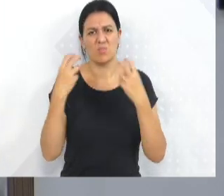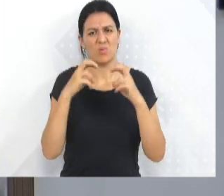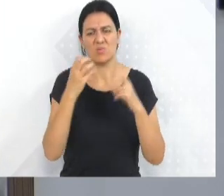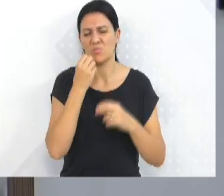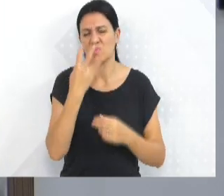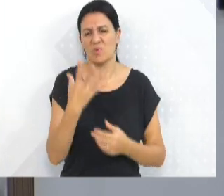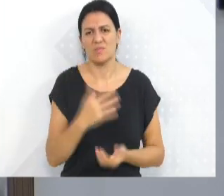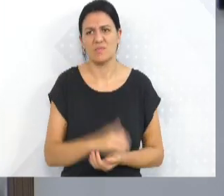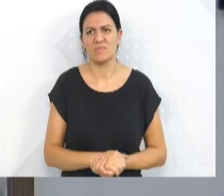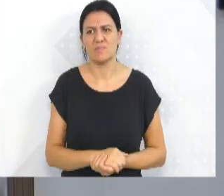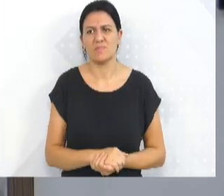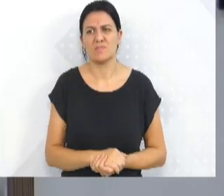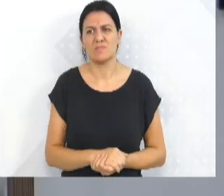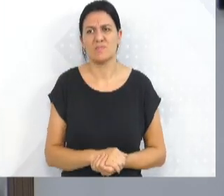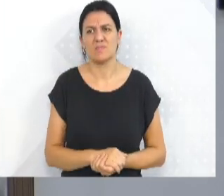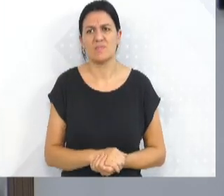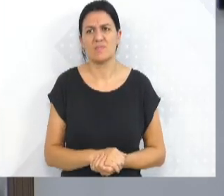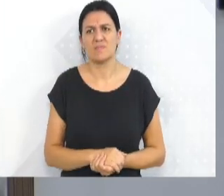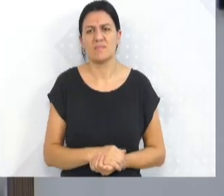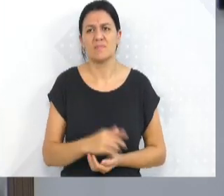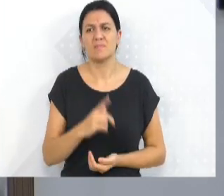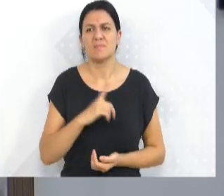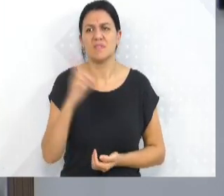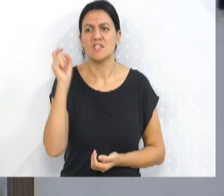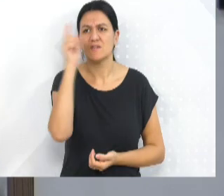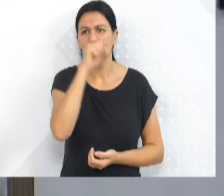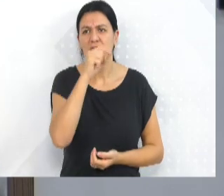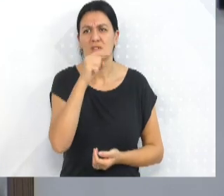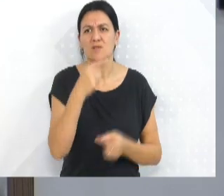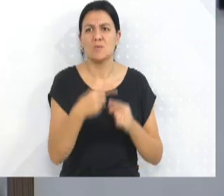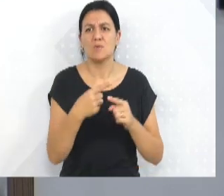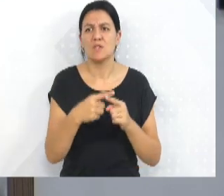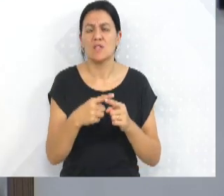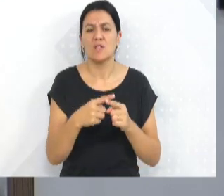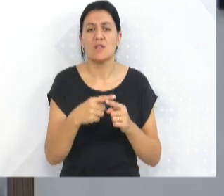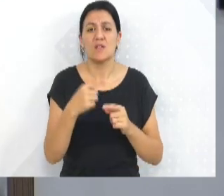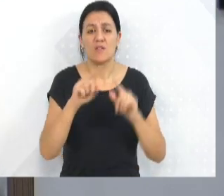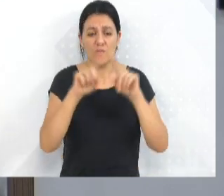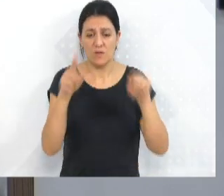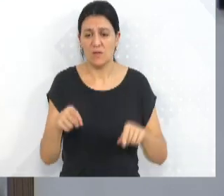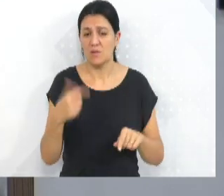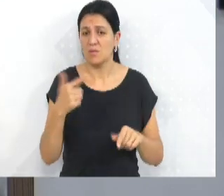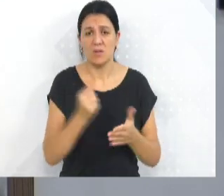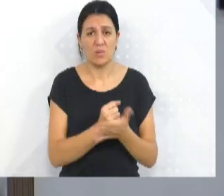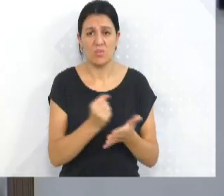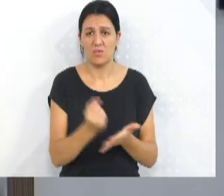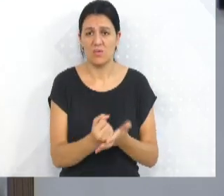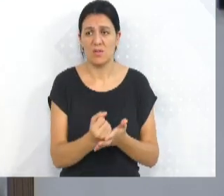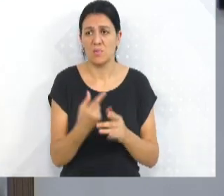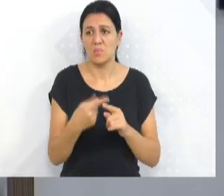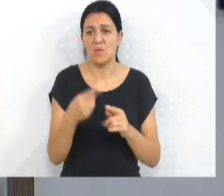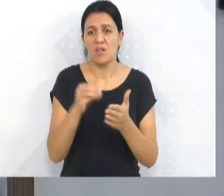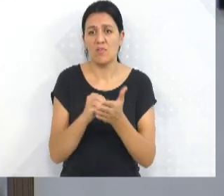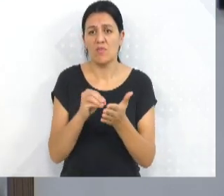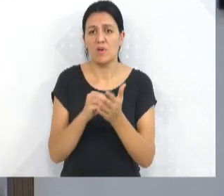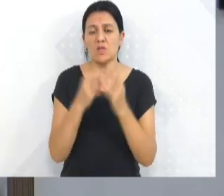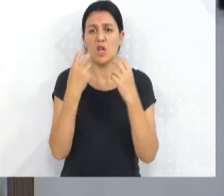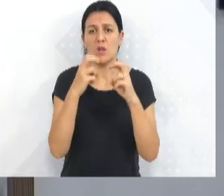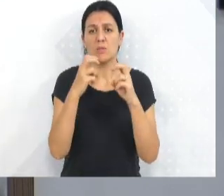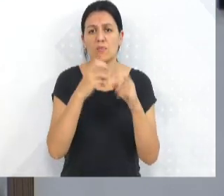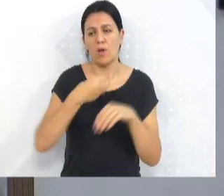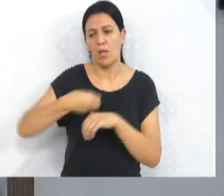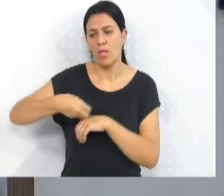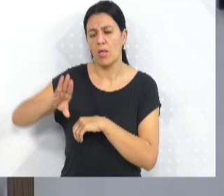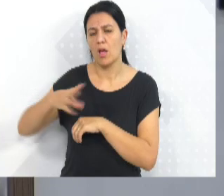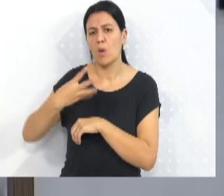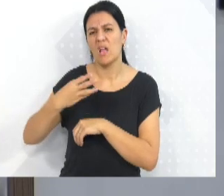Nós temos com dificuldade de trabalhadores que não foram contratados ainda, por não ter ônibus suficiente, foram levados 45 ônibus embora